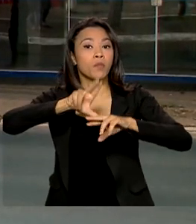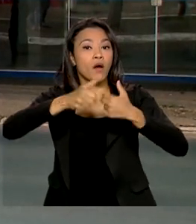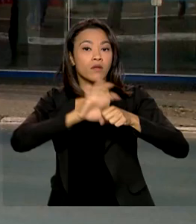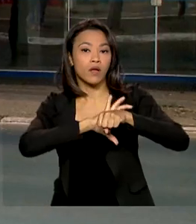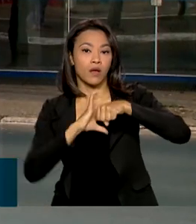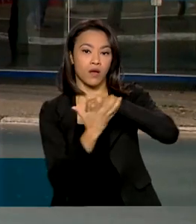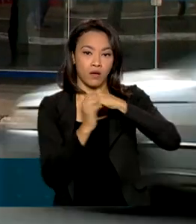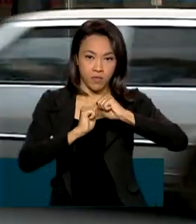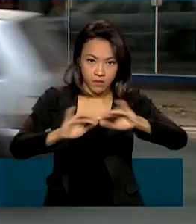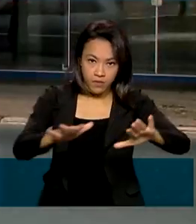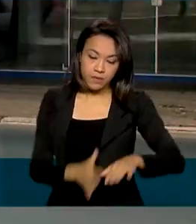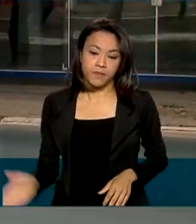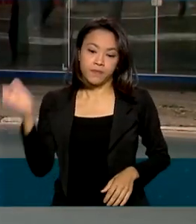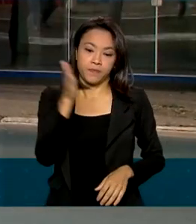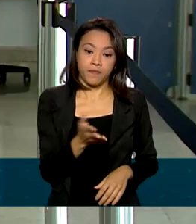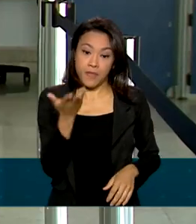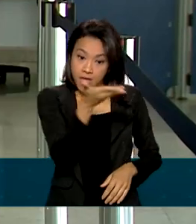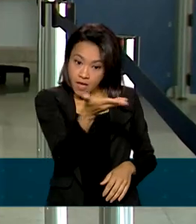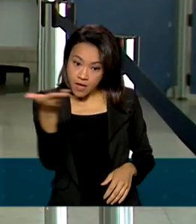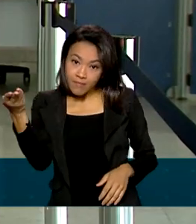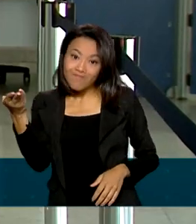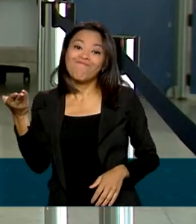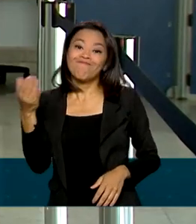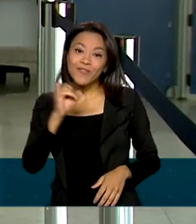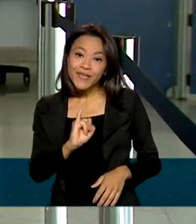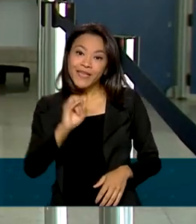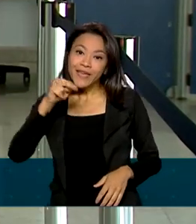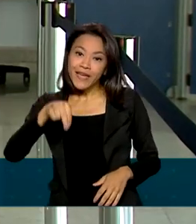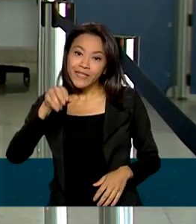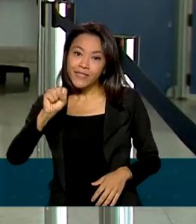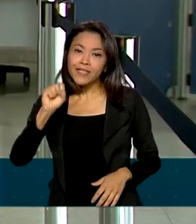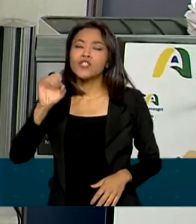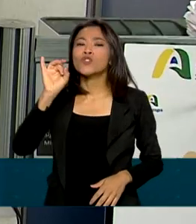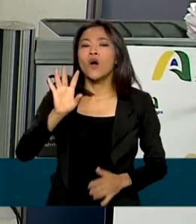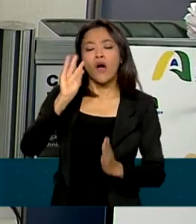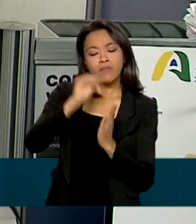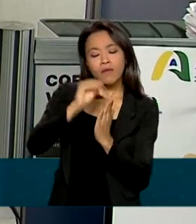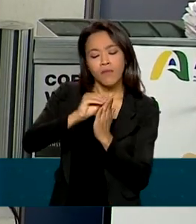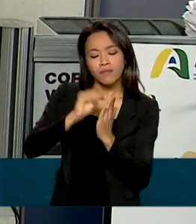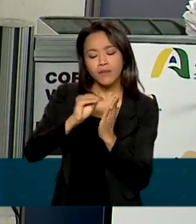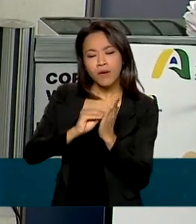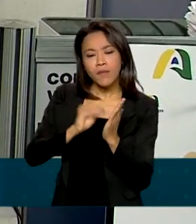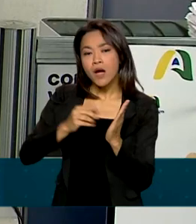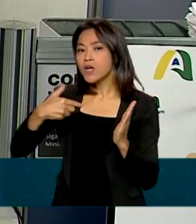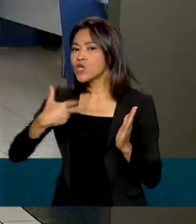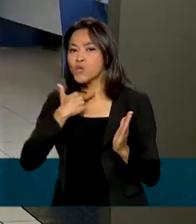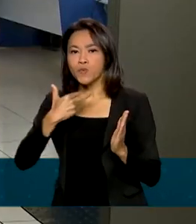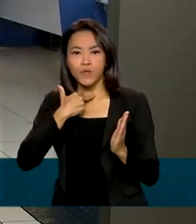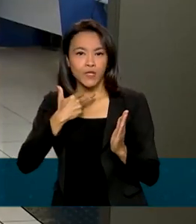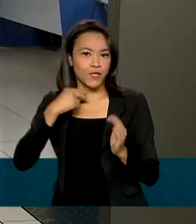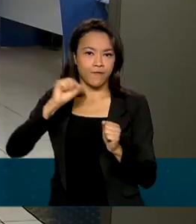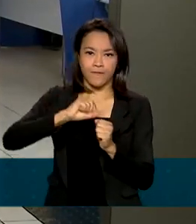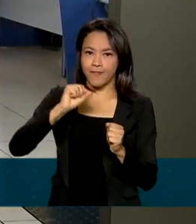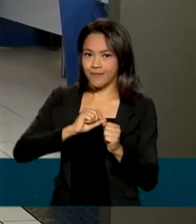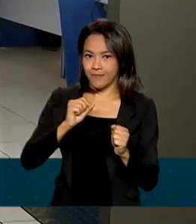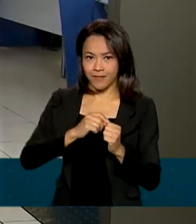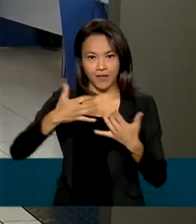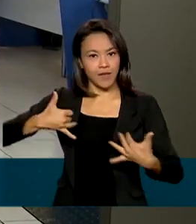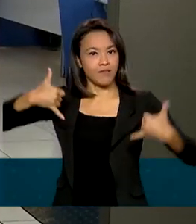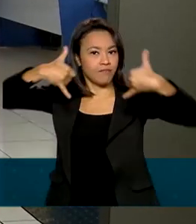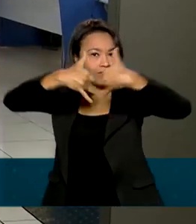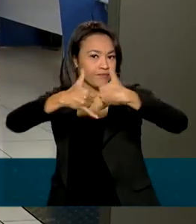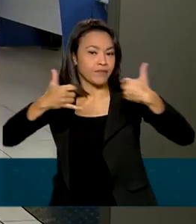Nacional de Seguridade Social estava agendando apenas serviços que não poderiam ser feitos de forma remota, como